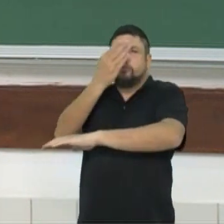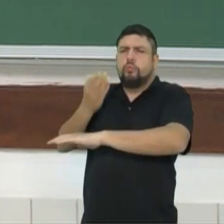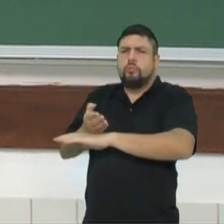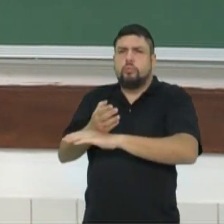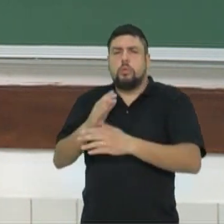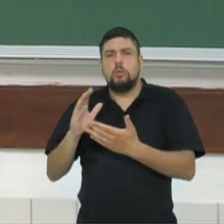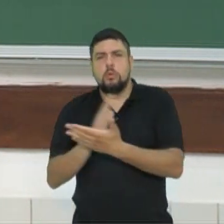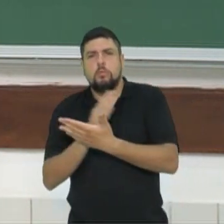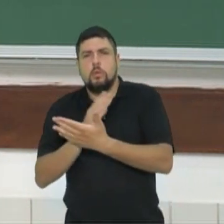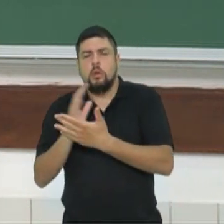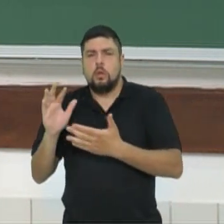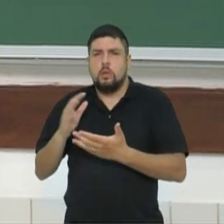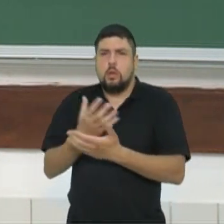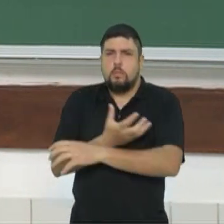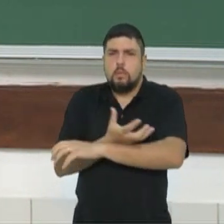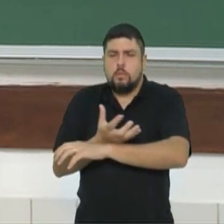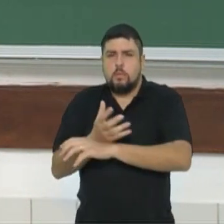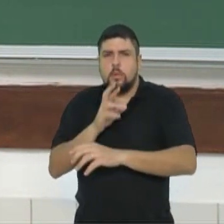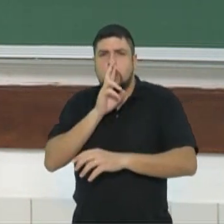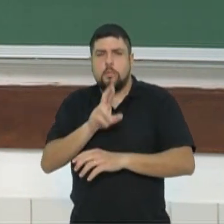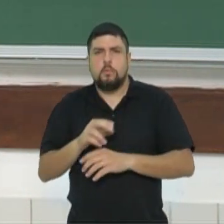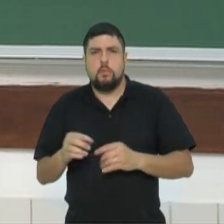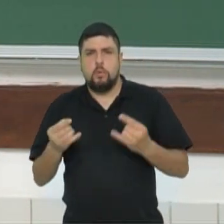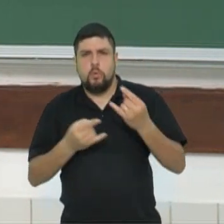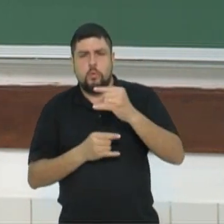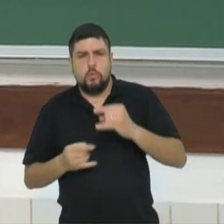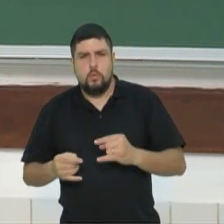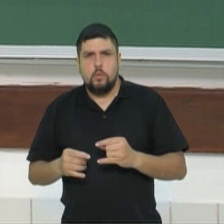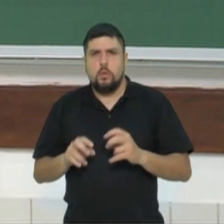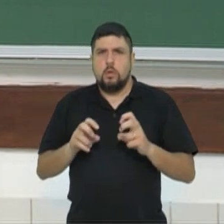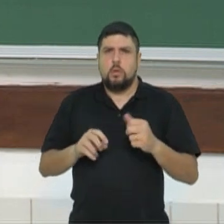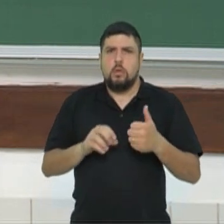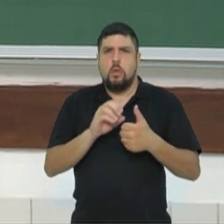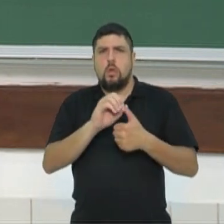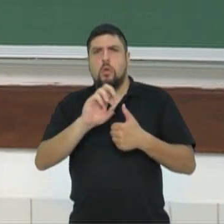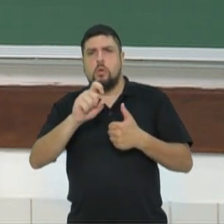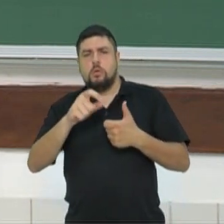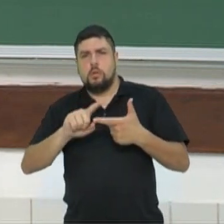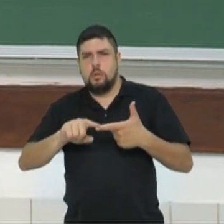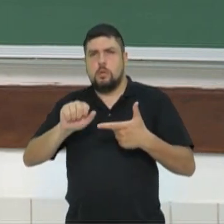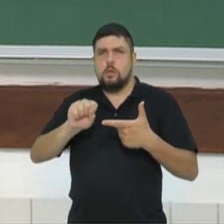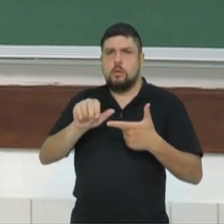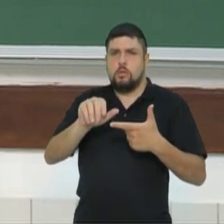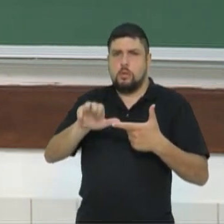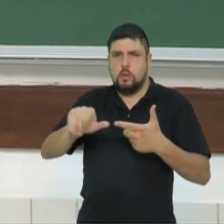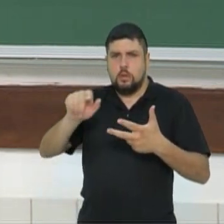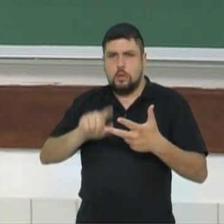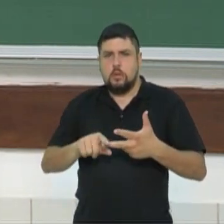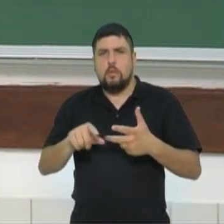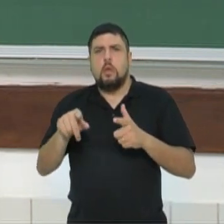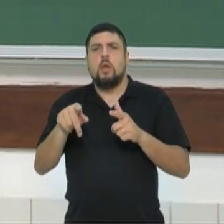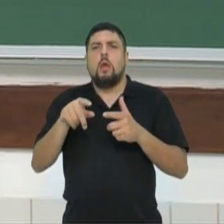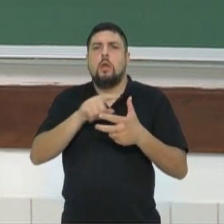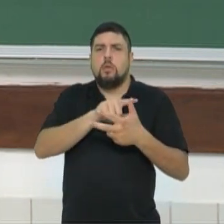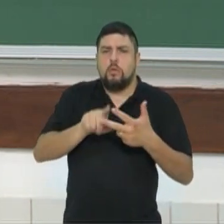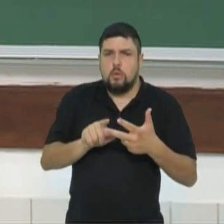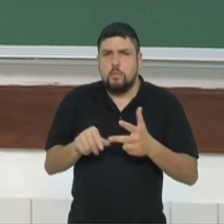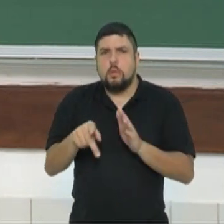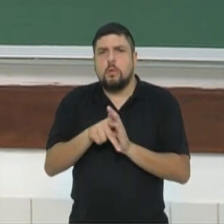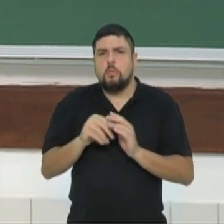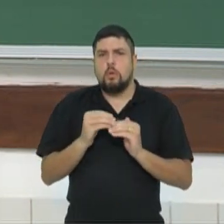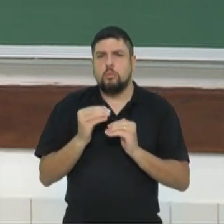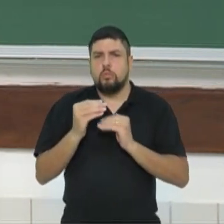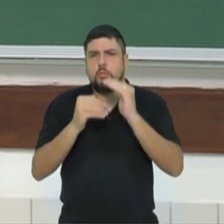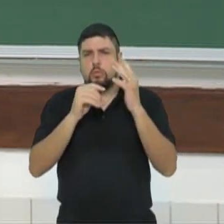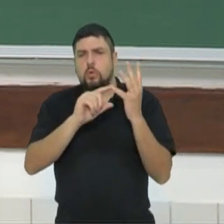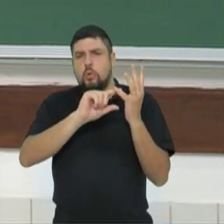maneira. Aí vimos cinco hormônios. Alcina, gibirellina e citocinina, religadas a crescimento, uma é alongamento